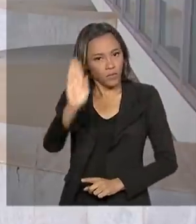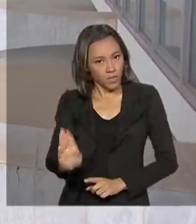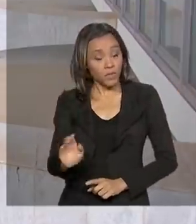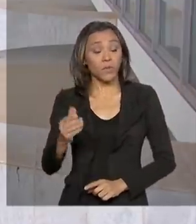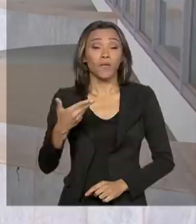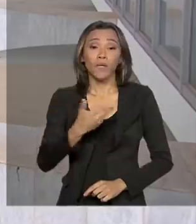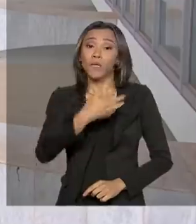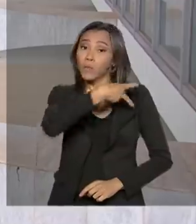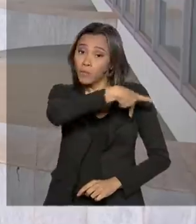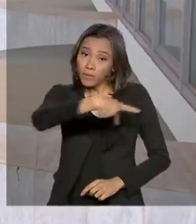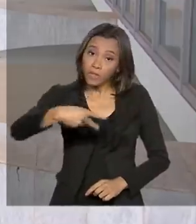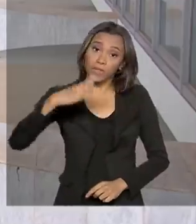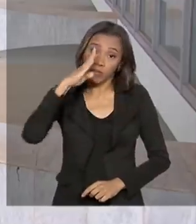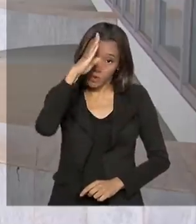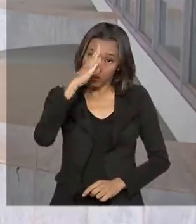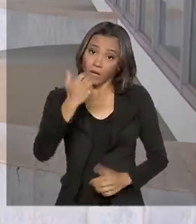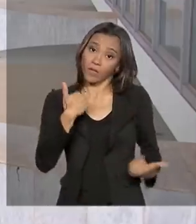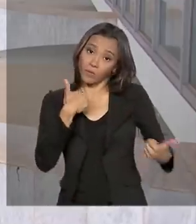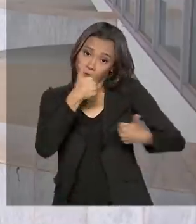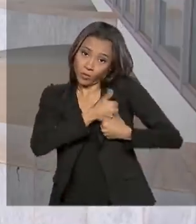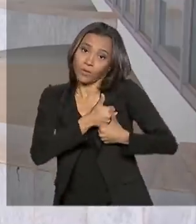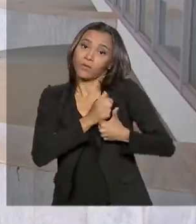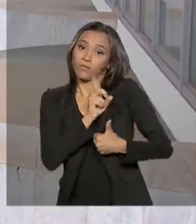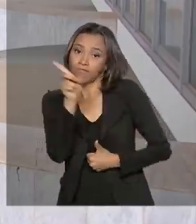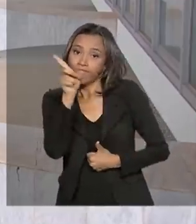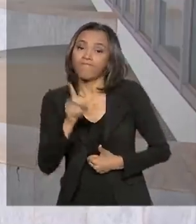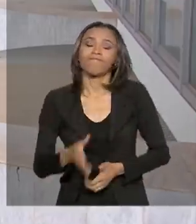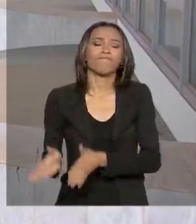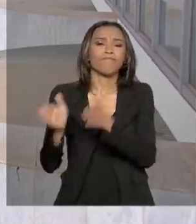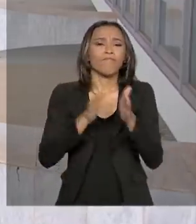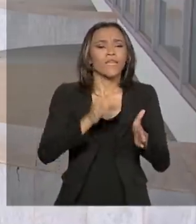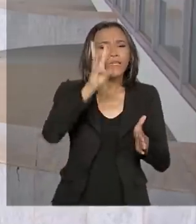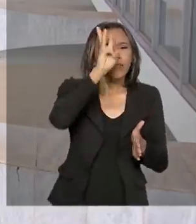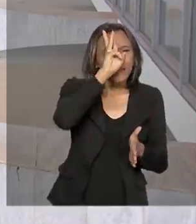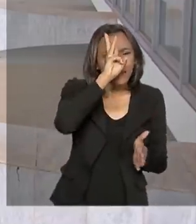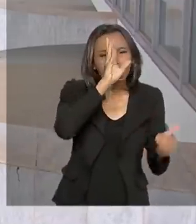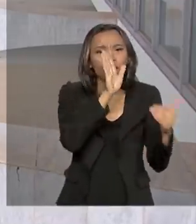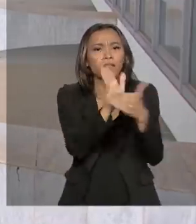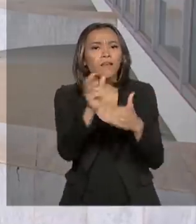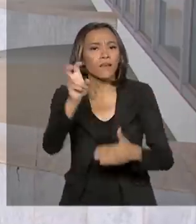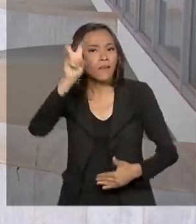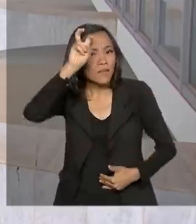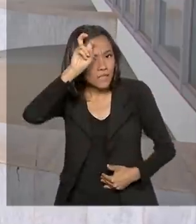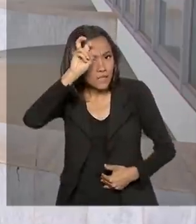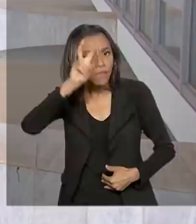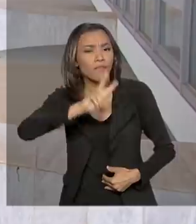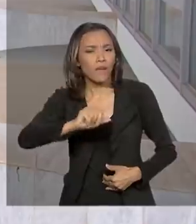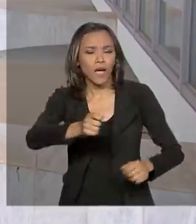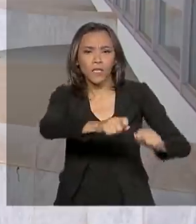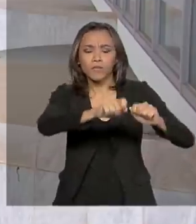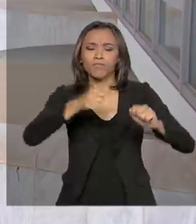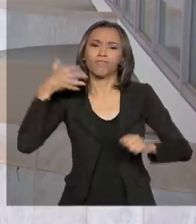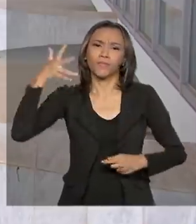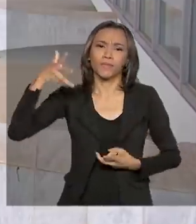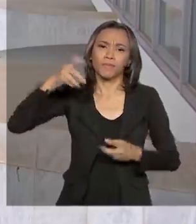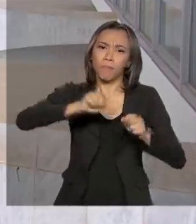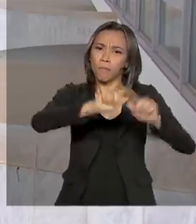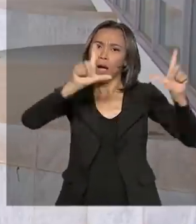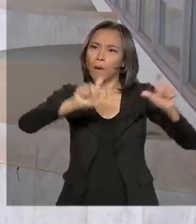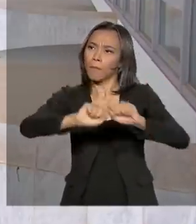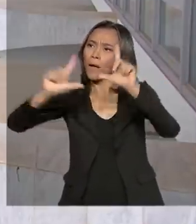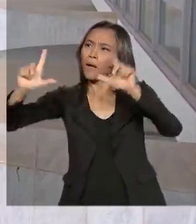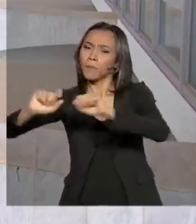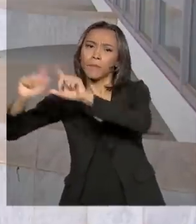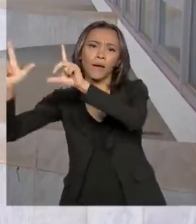Bolsonaro no encontro. De terça, amanhã até quinta-feira, o ministro fará painéis e cumpre uma agenda